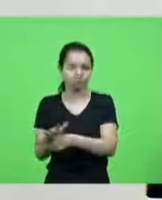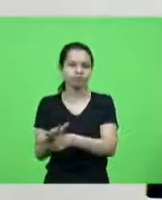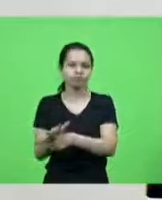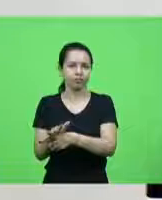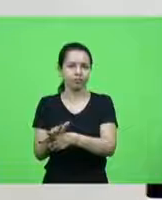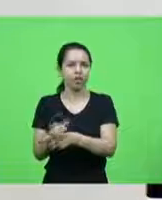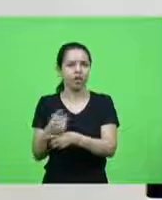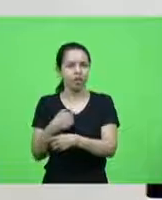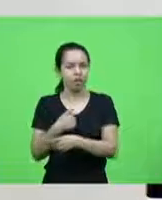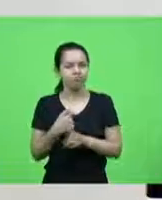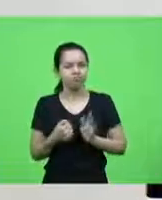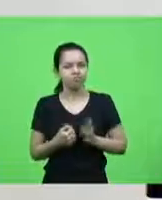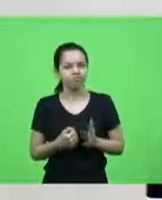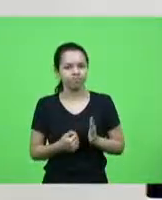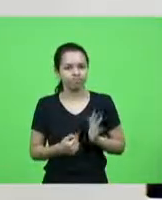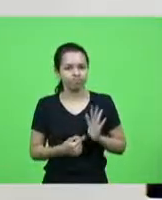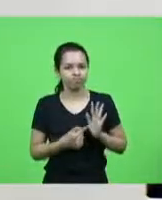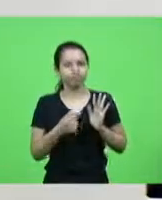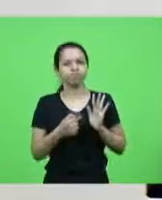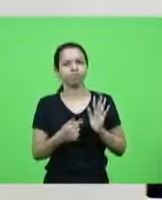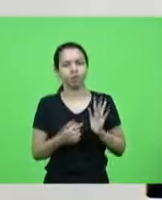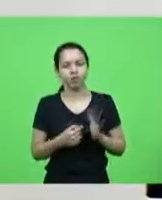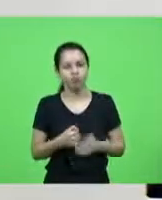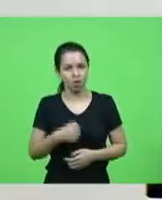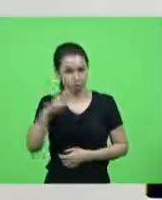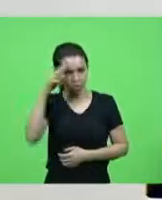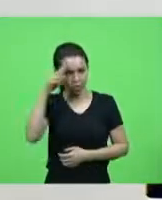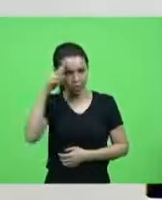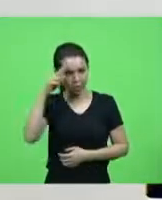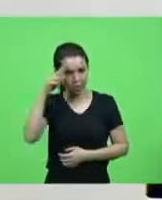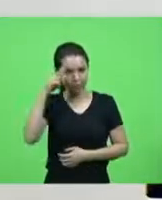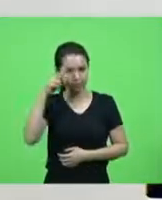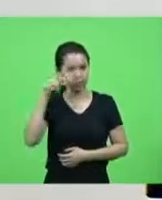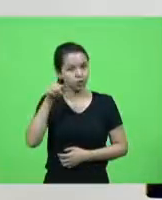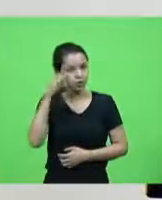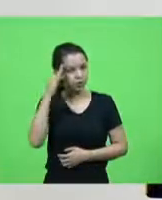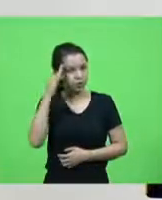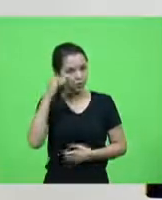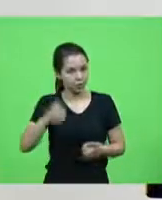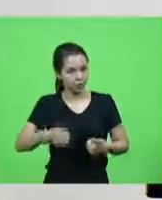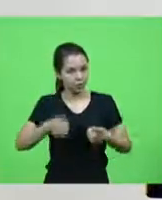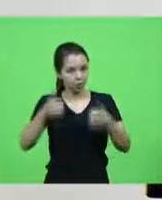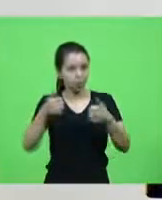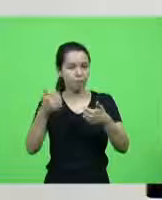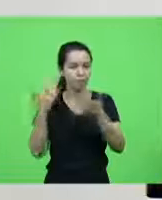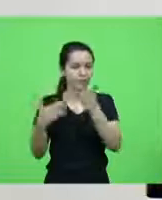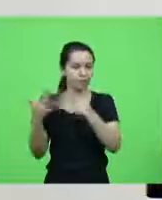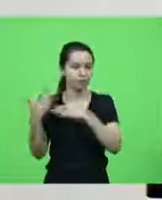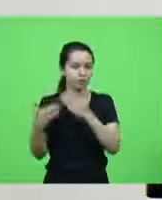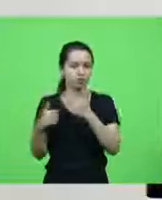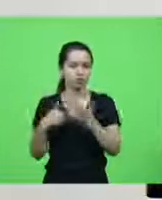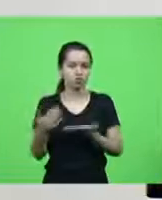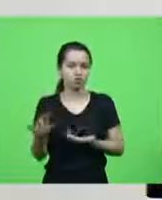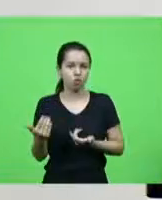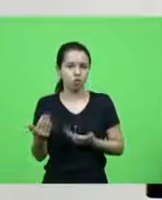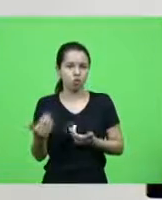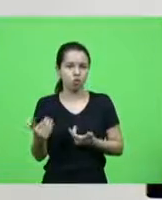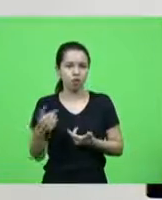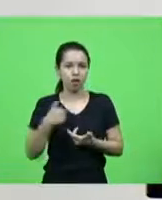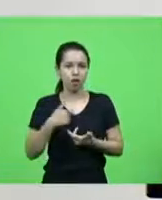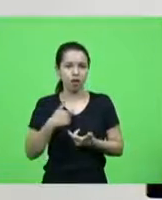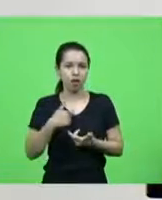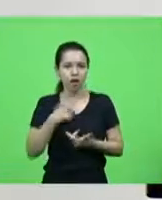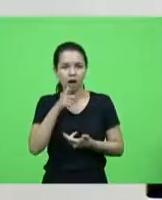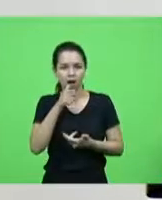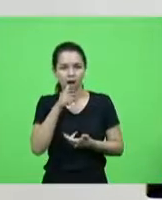o coração e lembrei-me e para que você entenda melhor quando ainda jovem um dia eu estava no meio da lagoa Santo